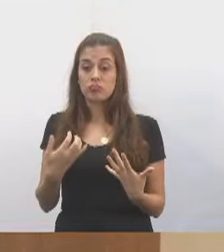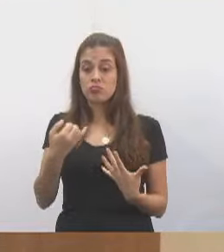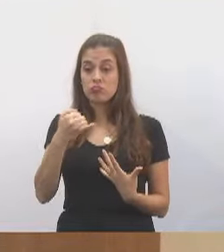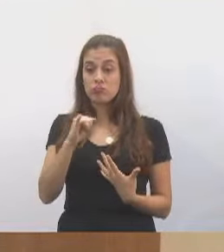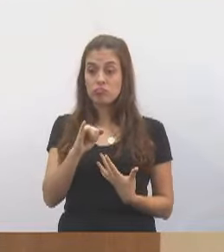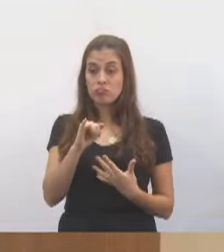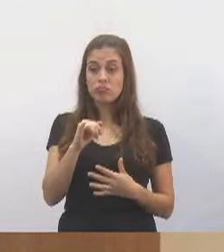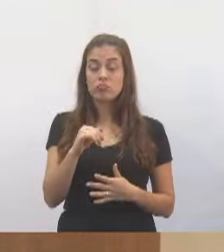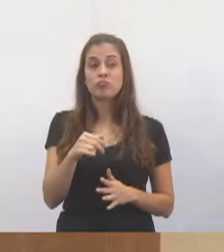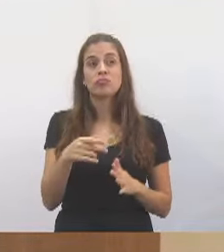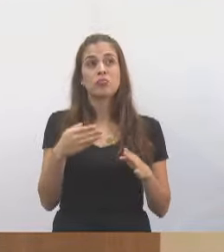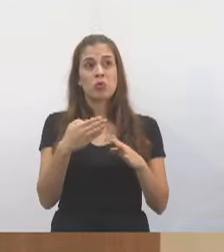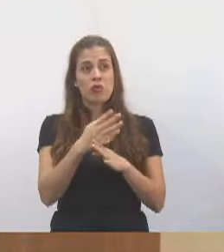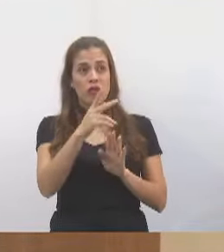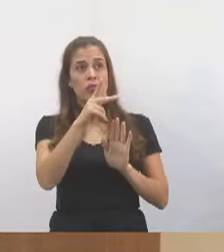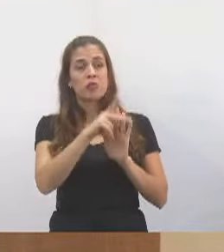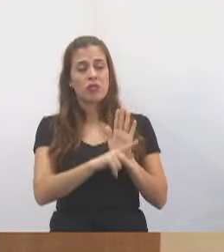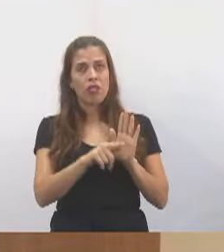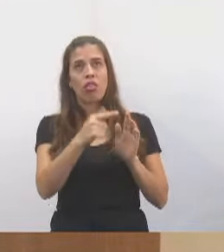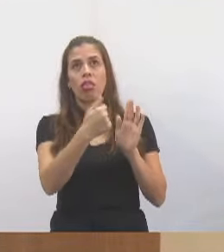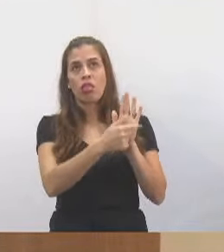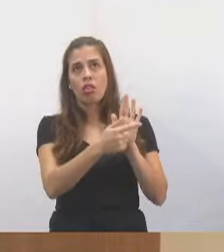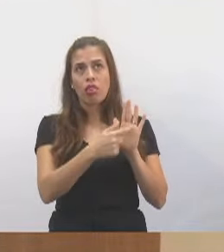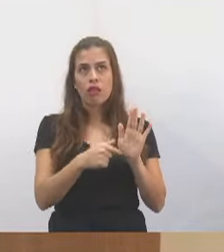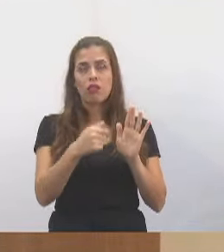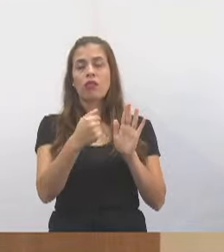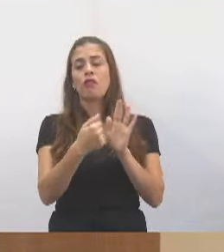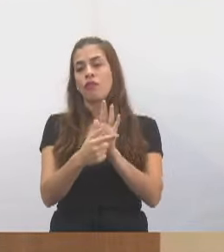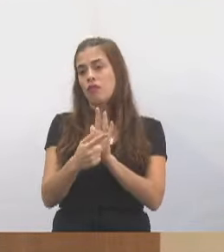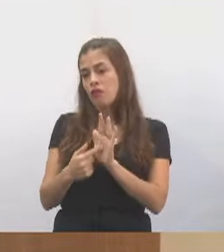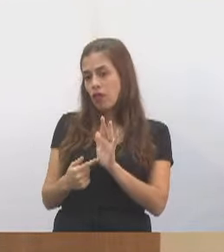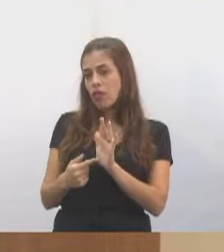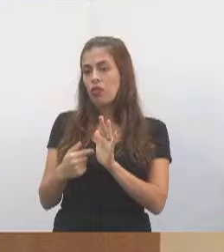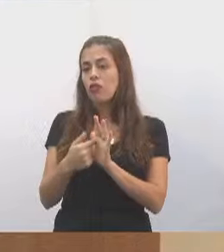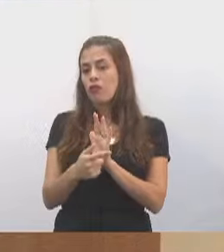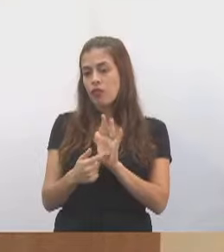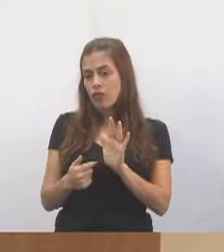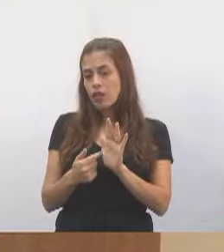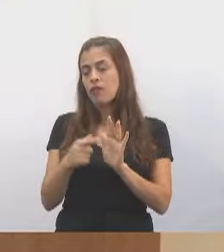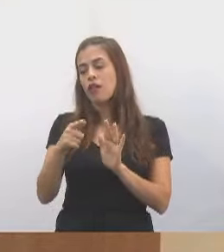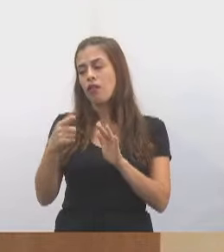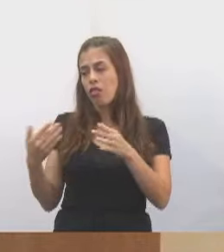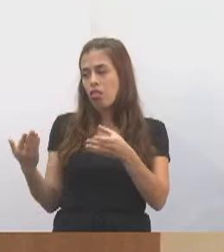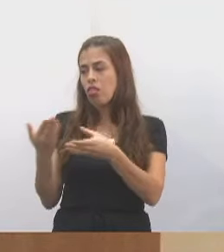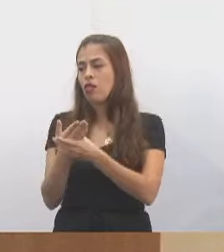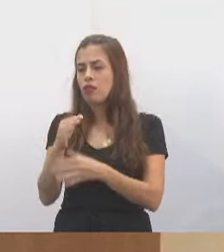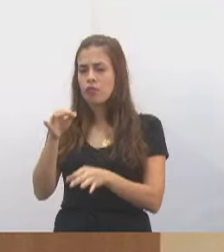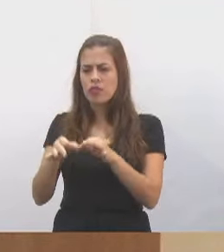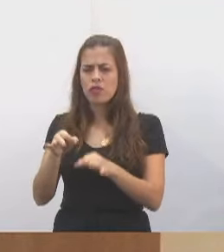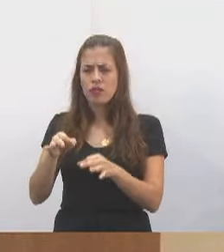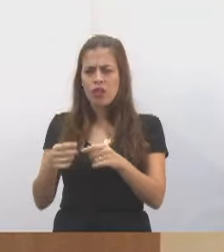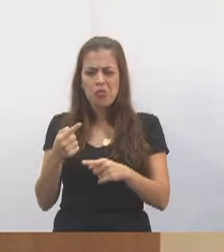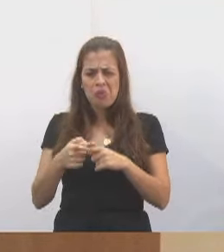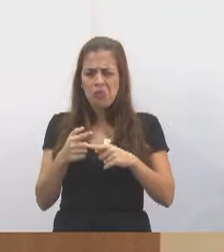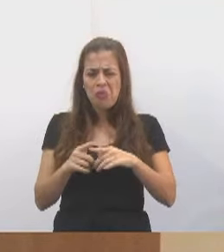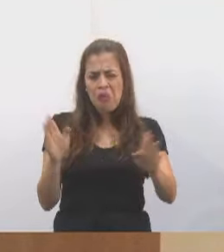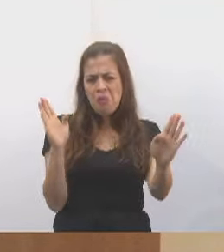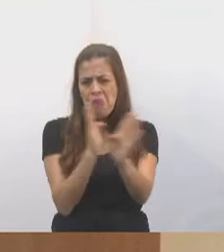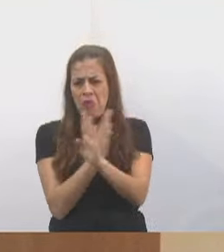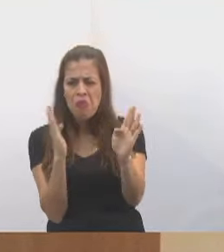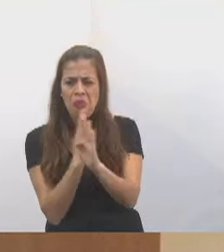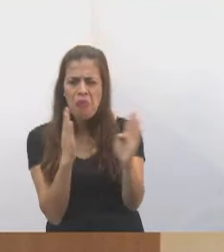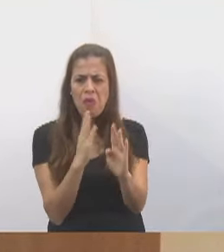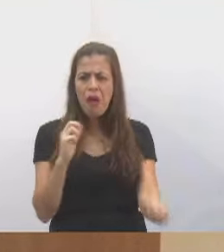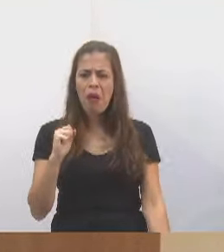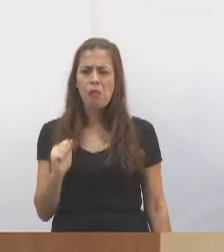o projeto ele veta, se veta ele entra na Justiça, não sei porquê tanta perseguição aposentada e aposentada do IPMJ.